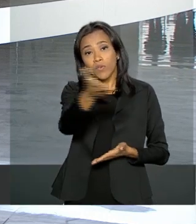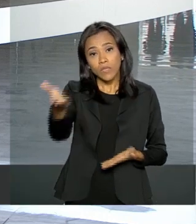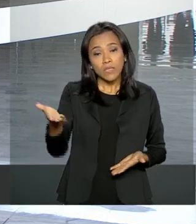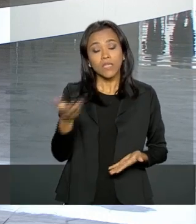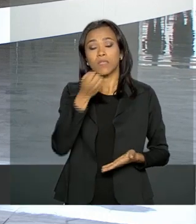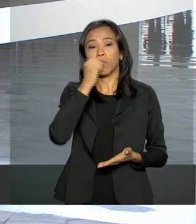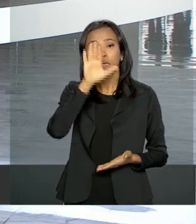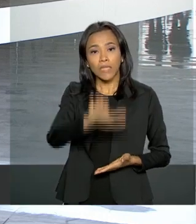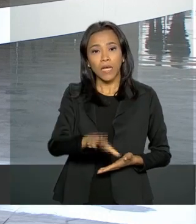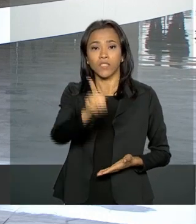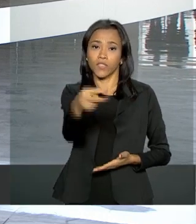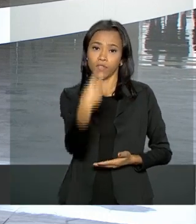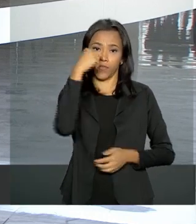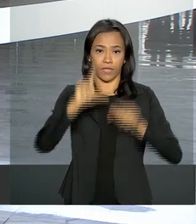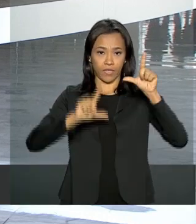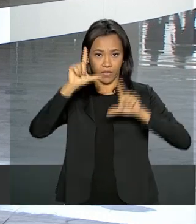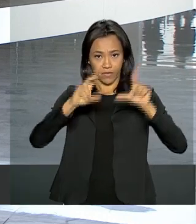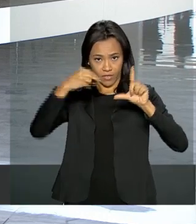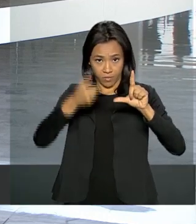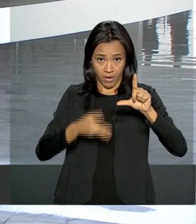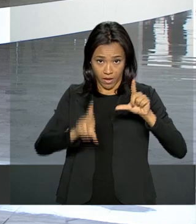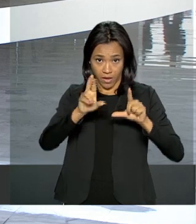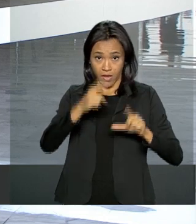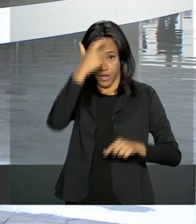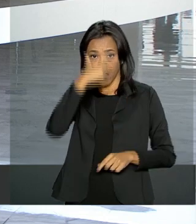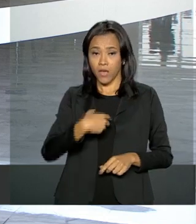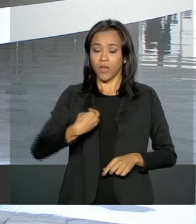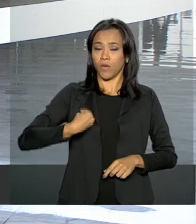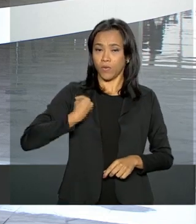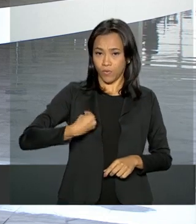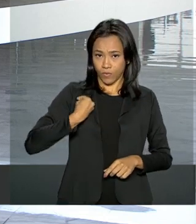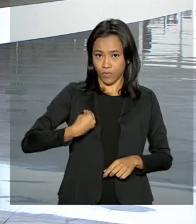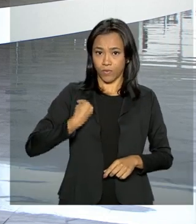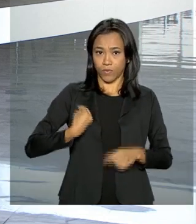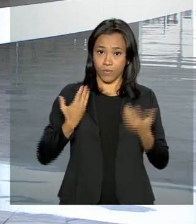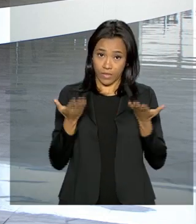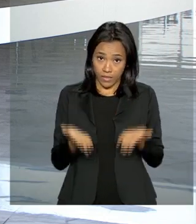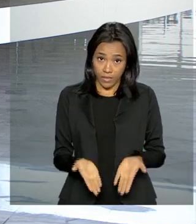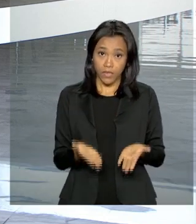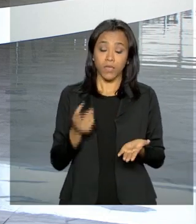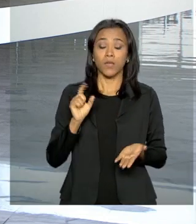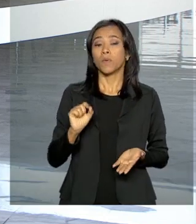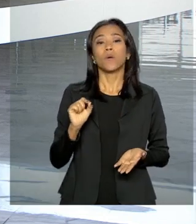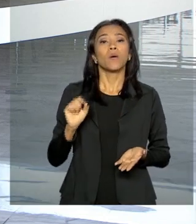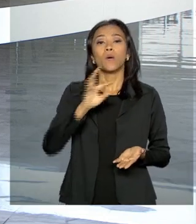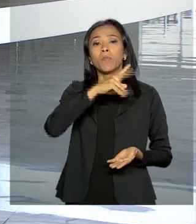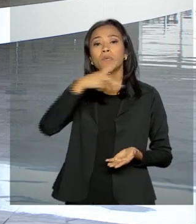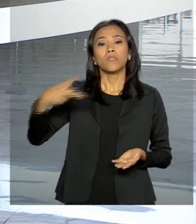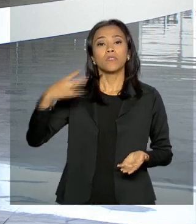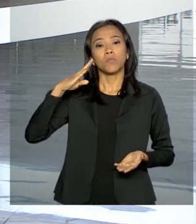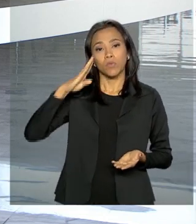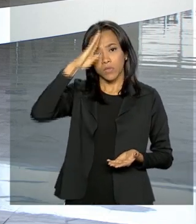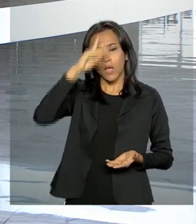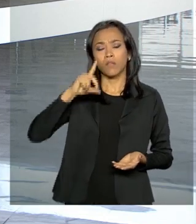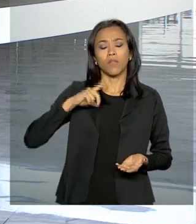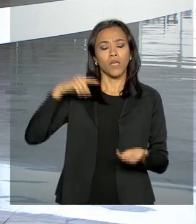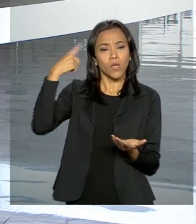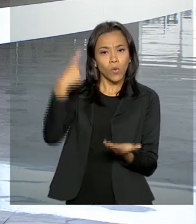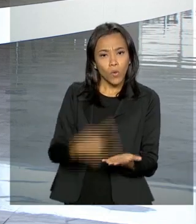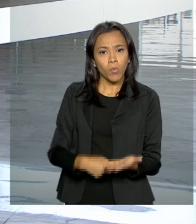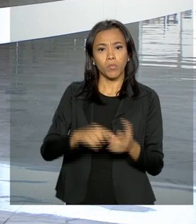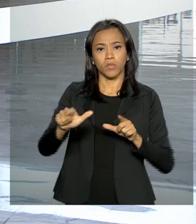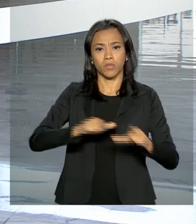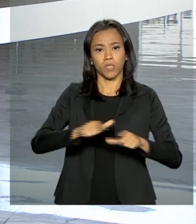à NBR e TV do Governo Federal. Eu estou no Palácio do Planalto, como o Ricardo falou, onde o presidente Jair Bolsonaro cumpre a agenda durante